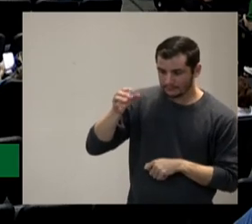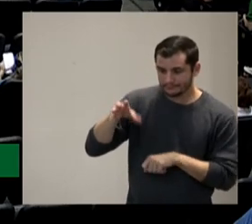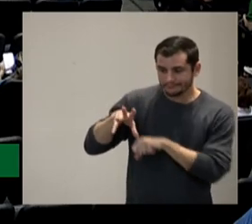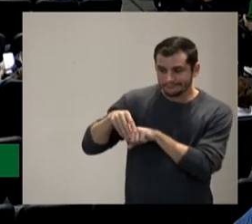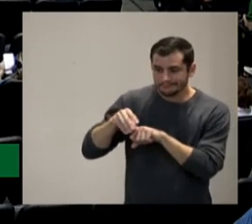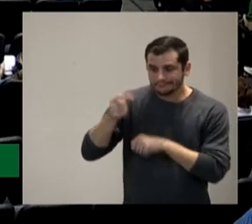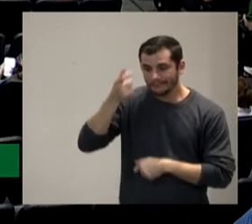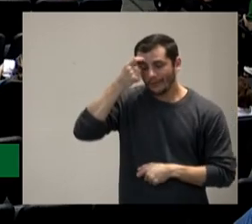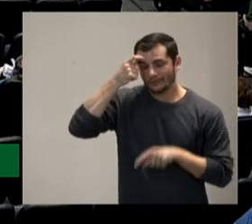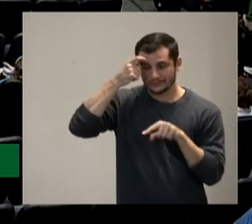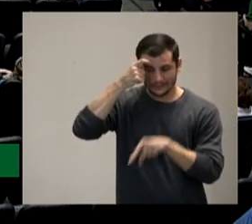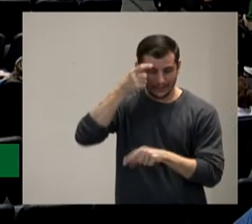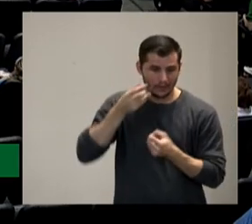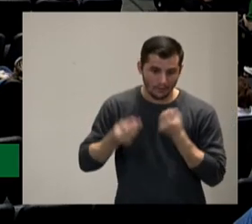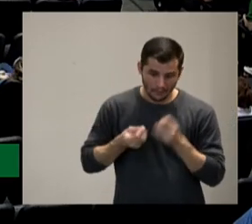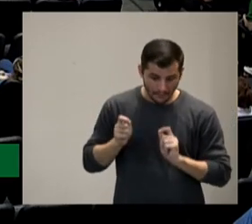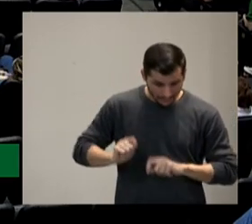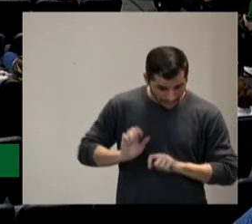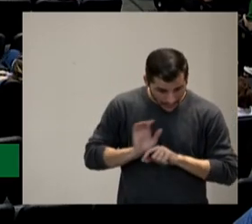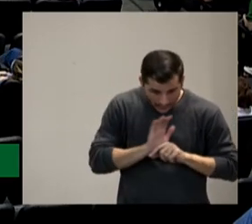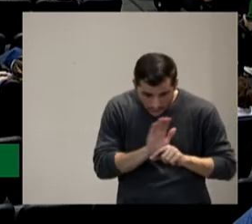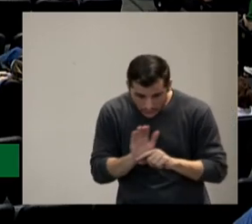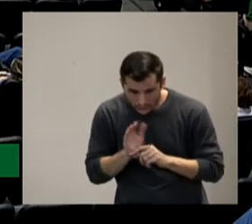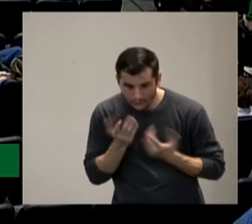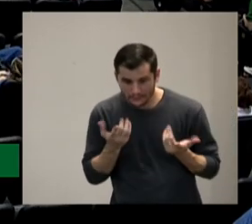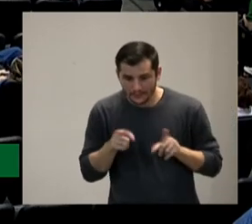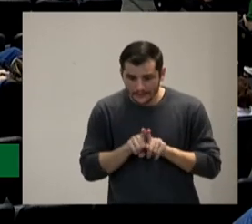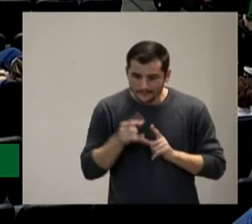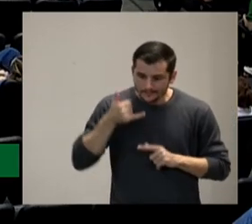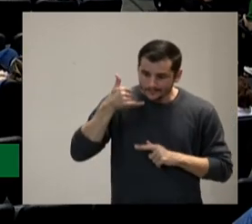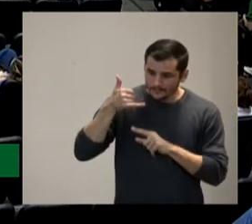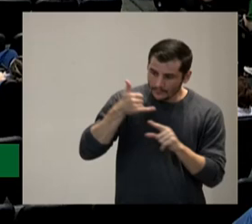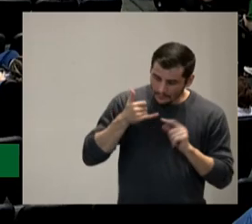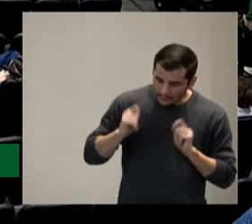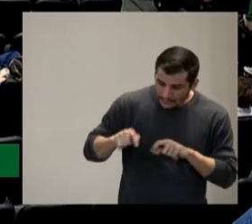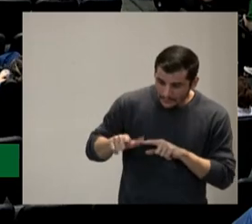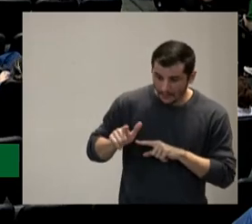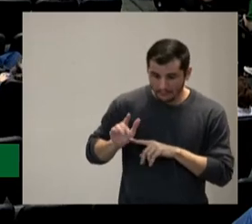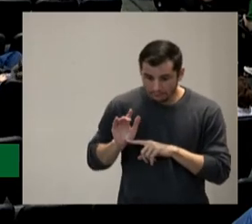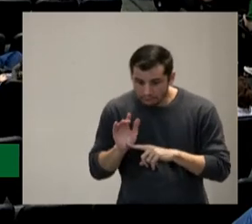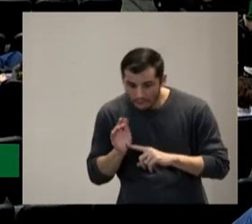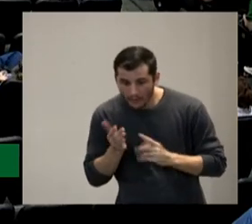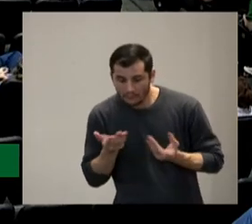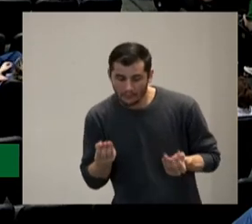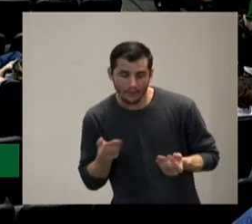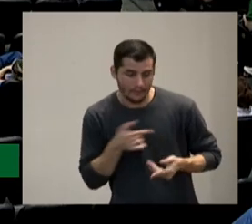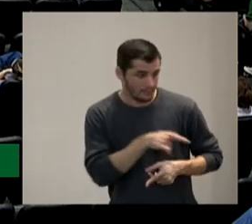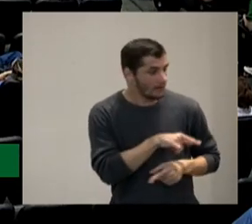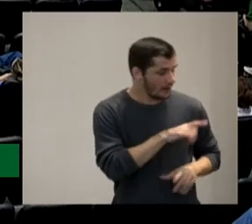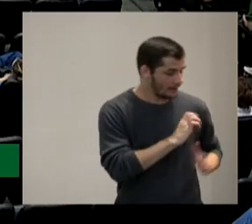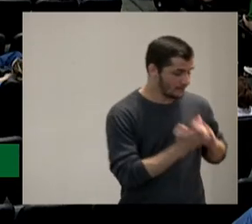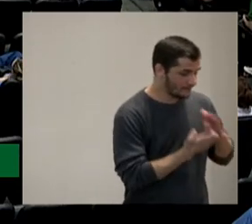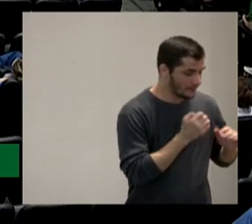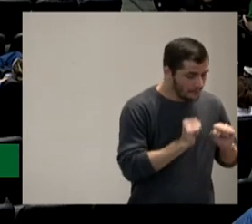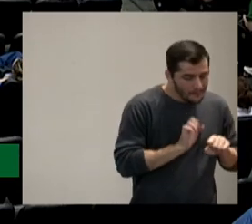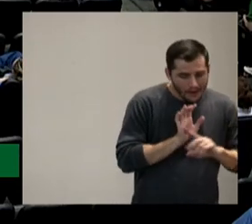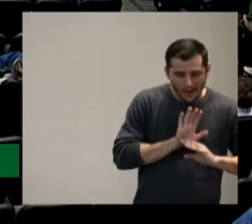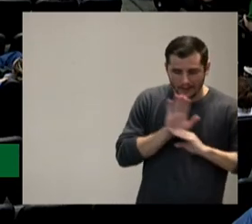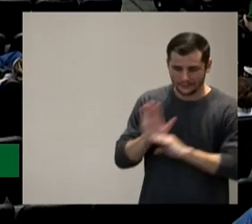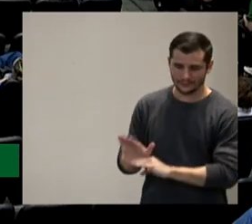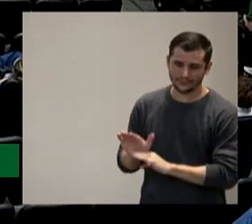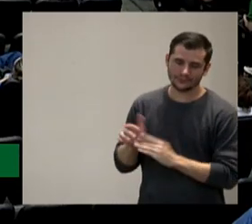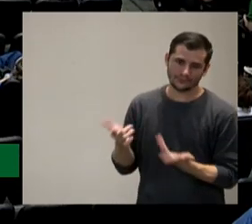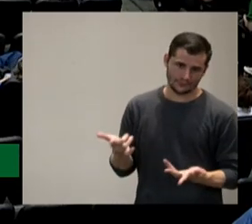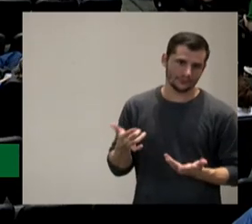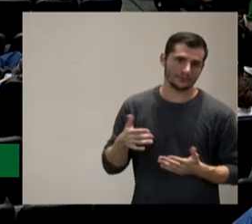que puder ajudar também no final vai estar meu telefone a gente está aí para ajudar porque no final de tudo isso a gente está